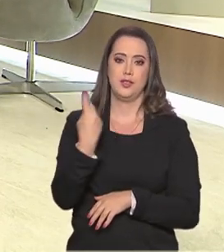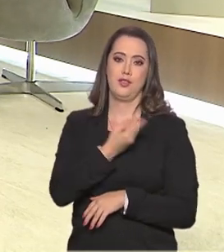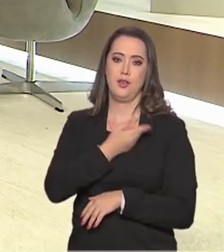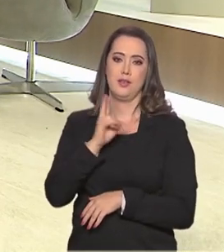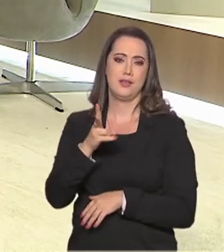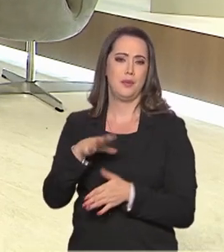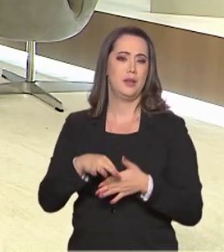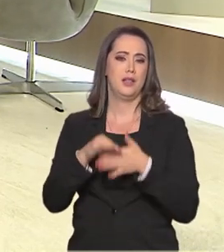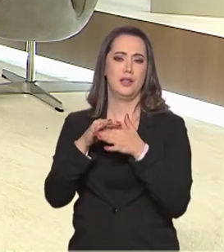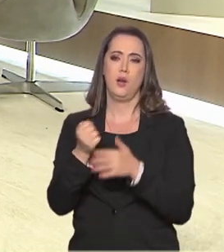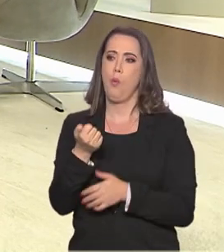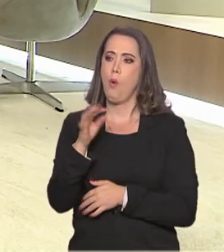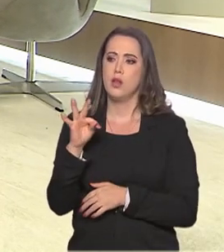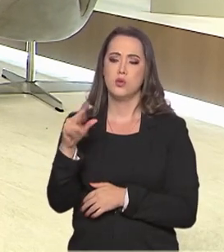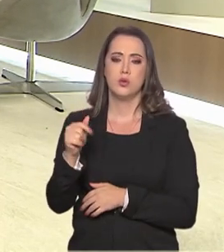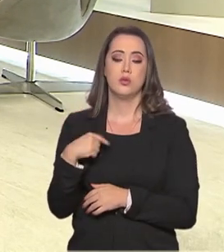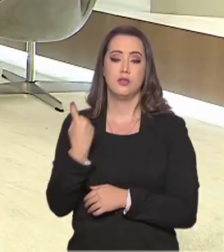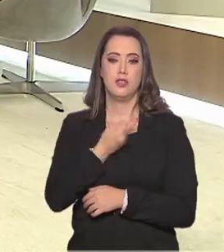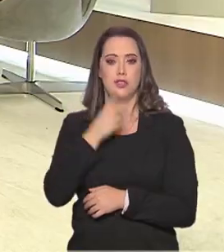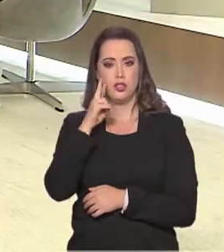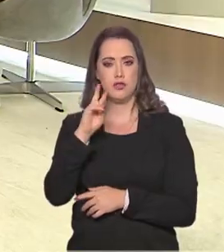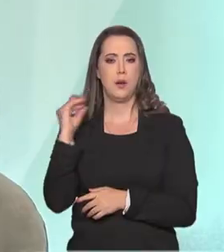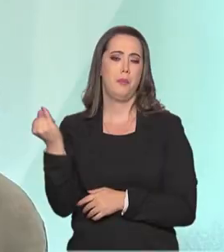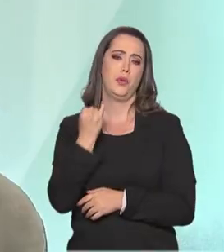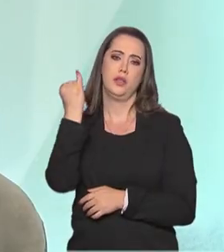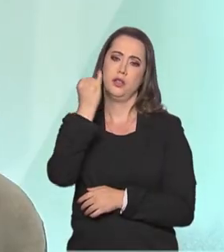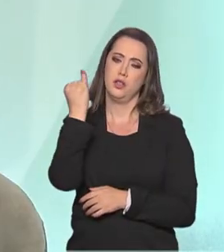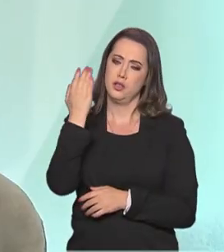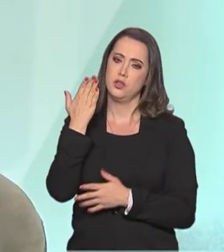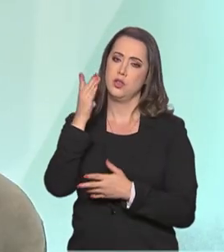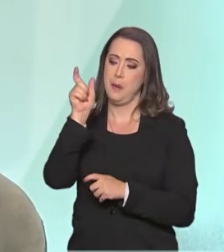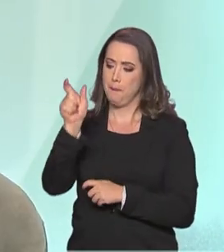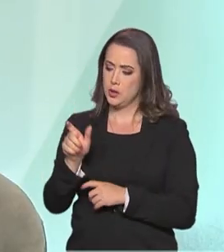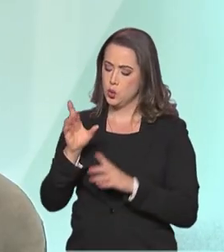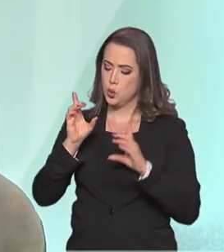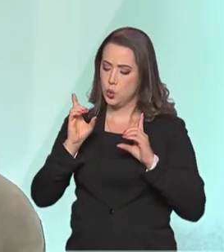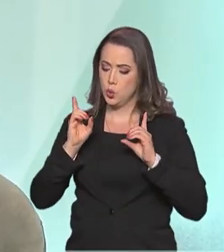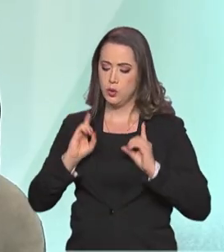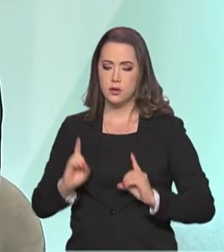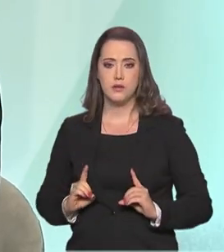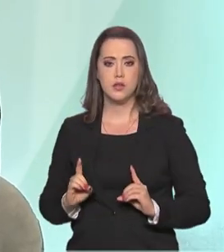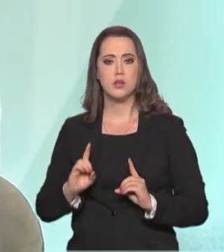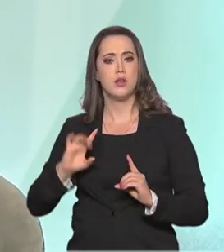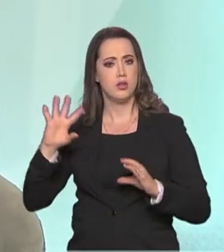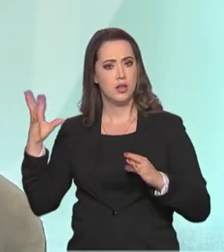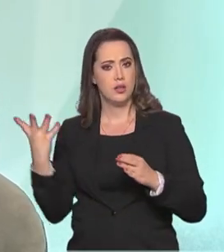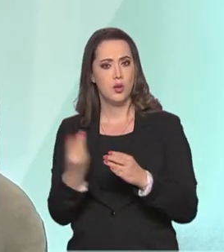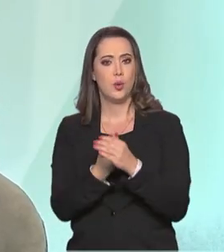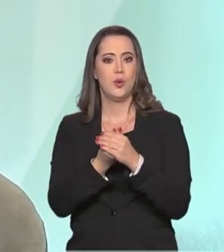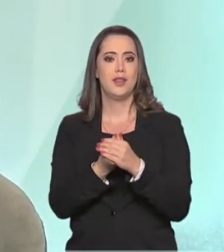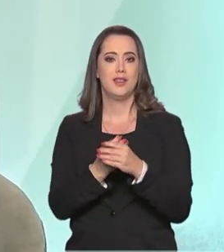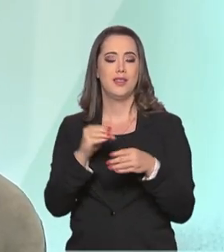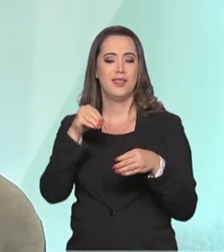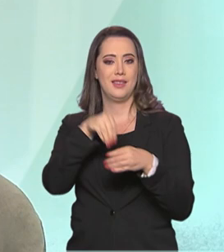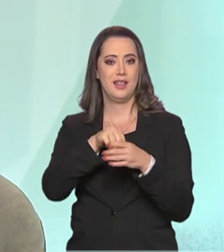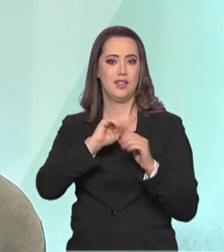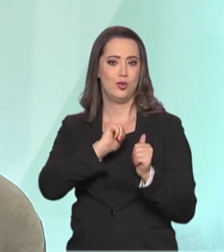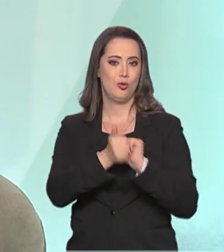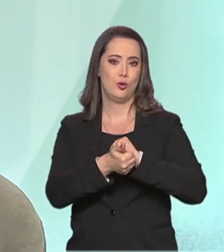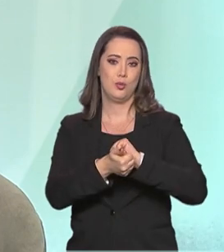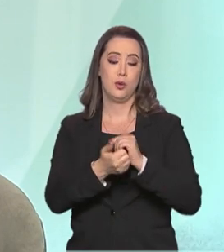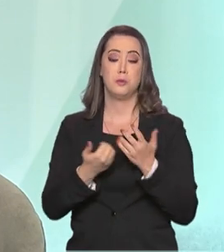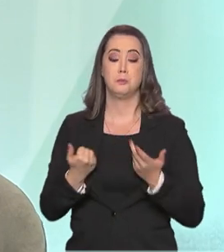todas as modalidades. Então, a gente vê uma evolução muito grande da participação da pessoa com deficiência, da inclusão da pessoa com deficiência no